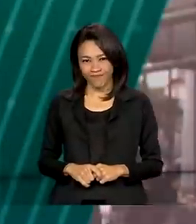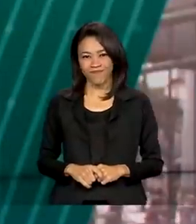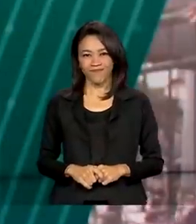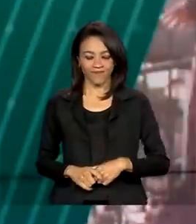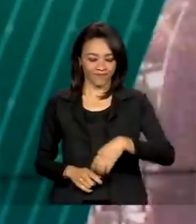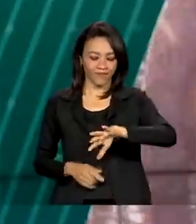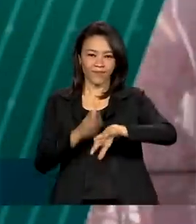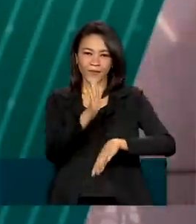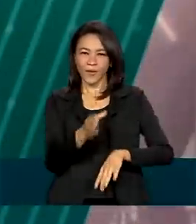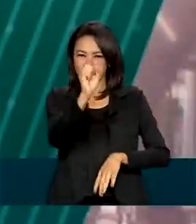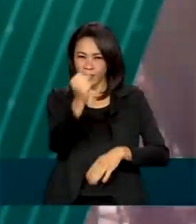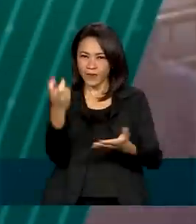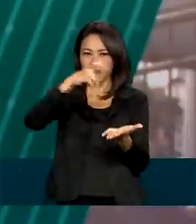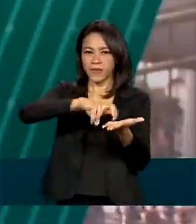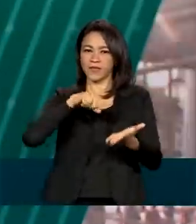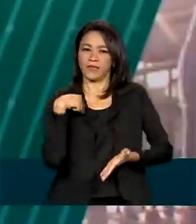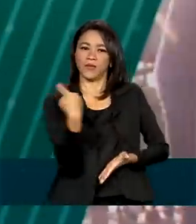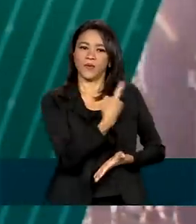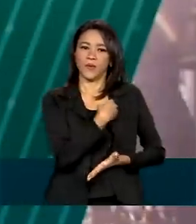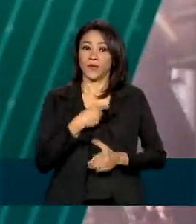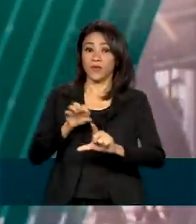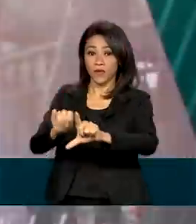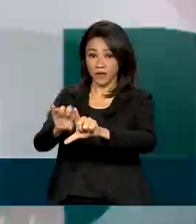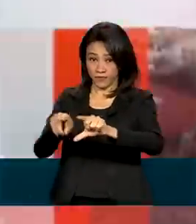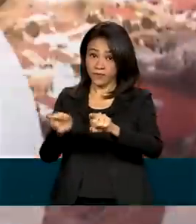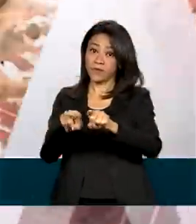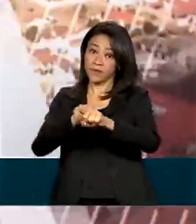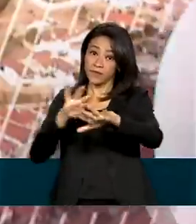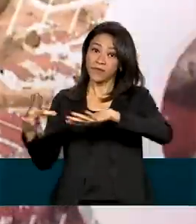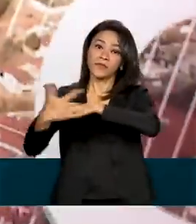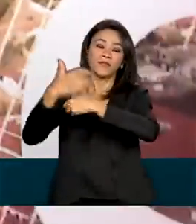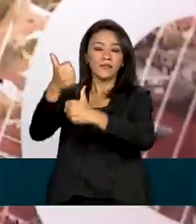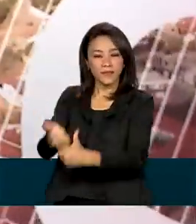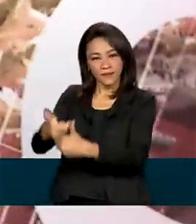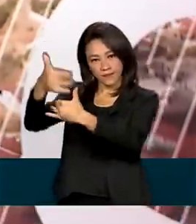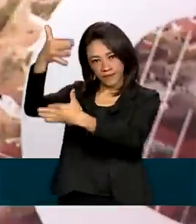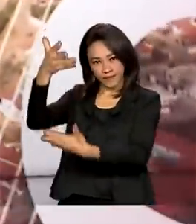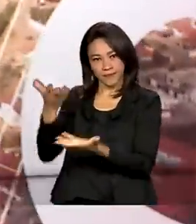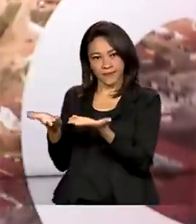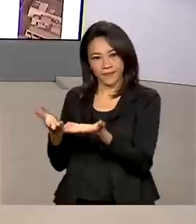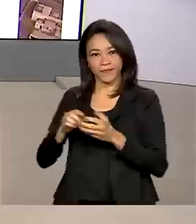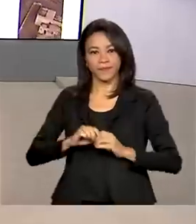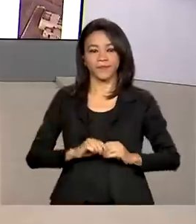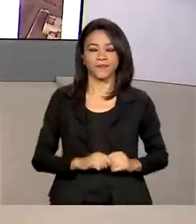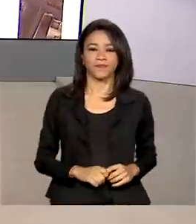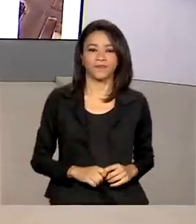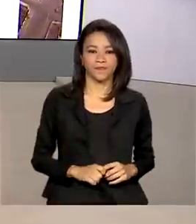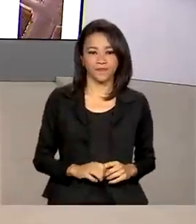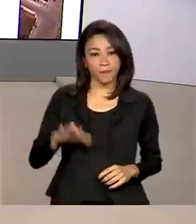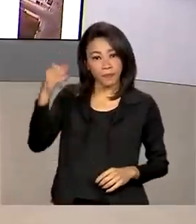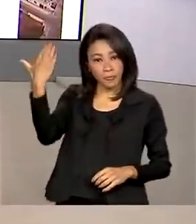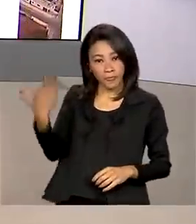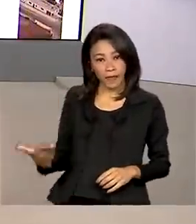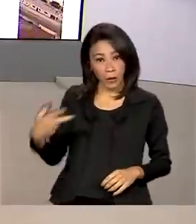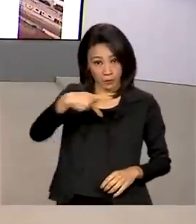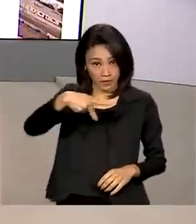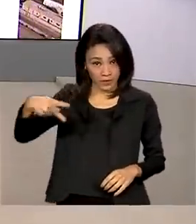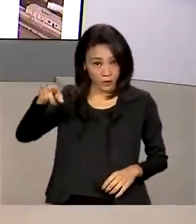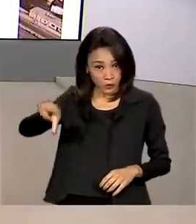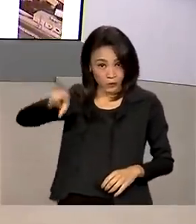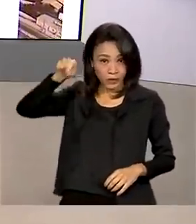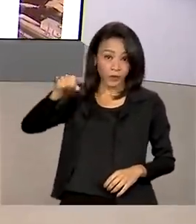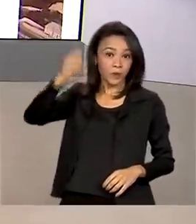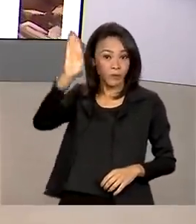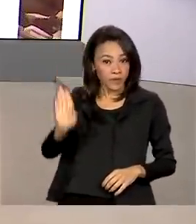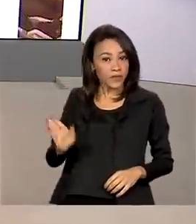Oito horas da manhã, nós estamos ao vivo também pelas redes sociais. O presidente eleito do Brasil,